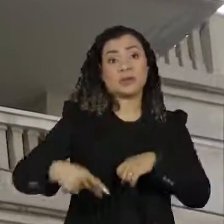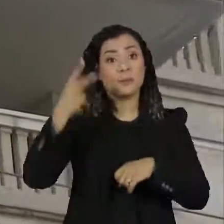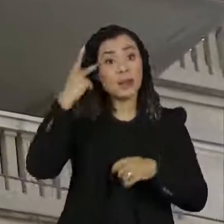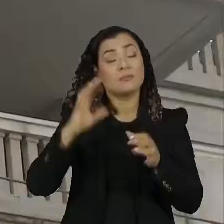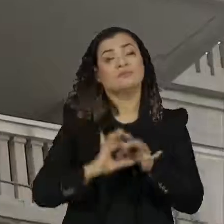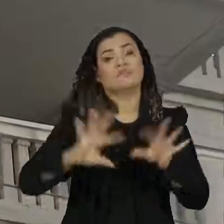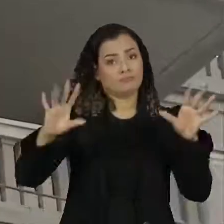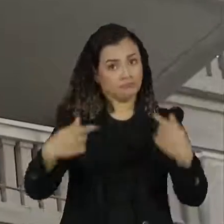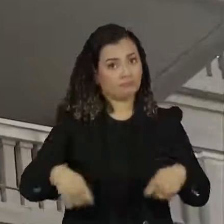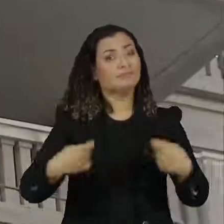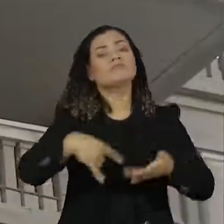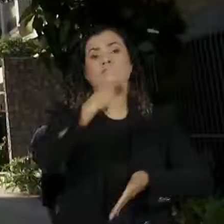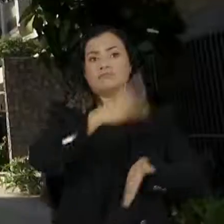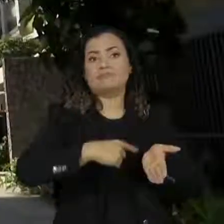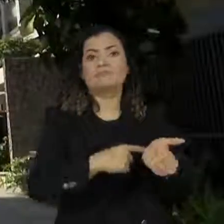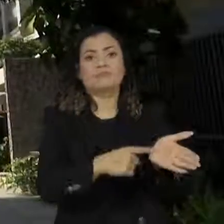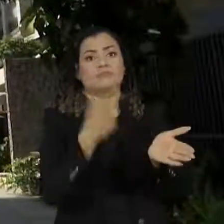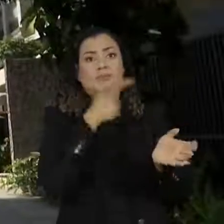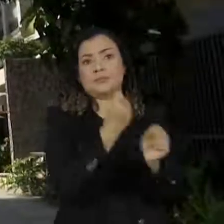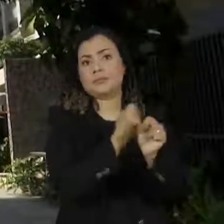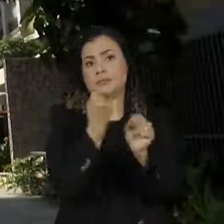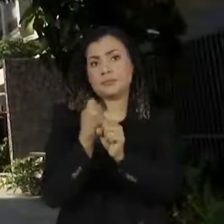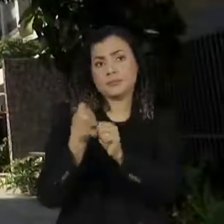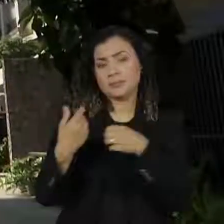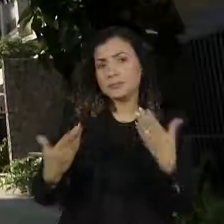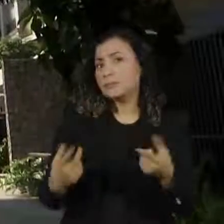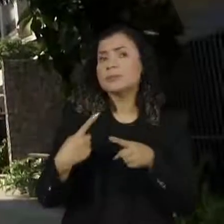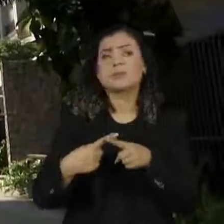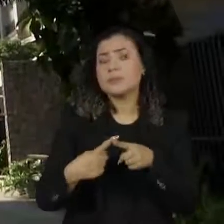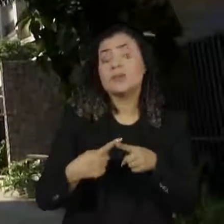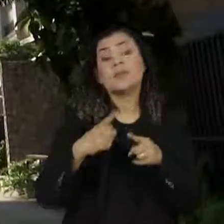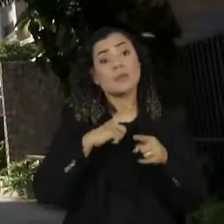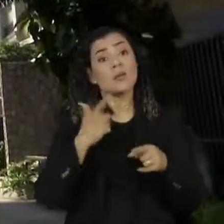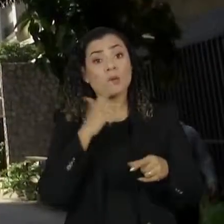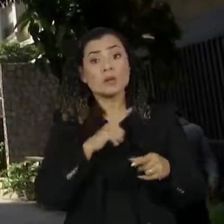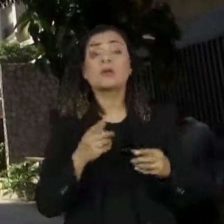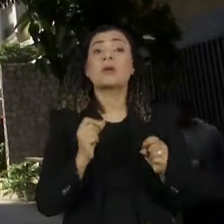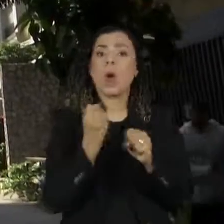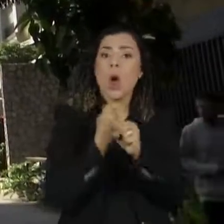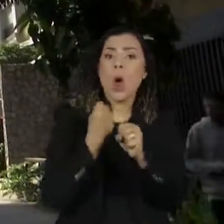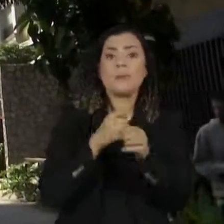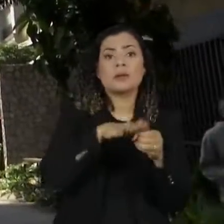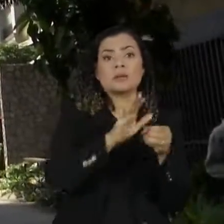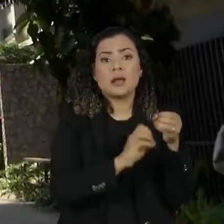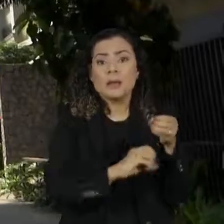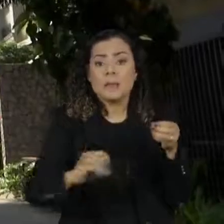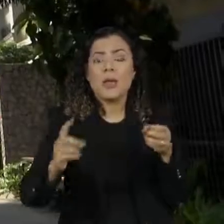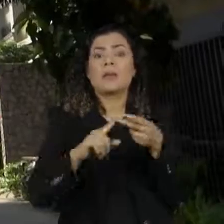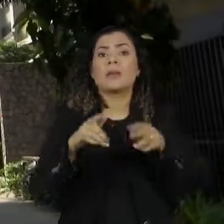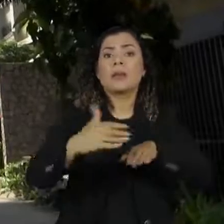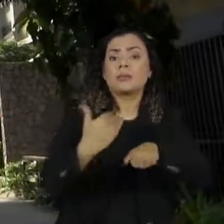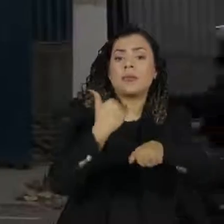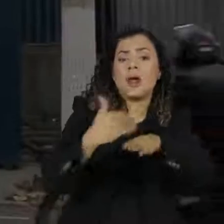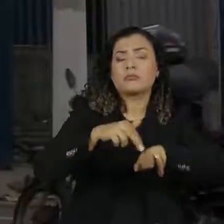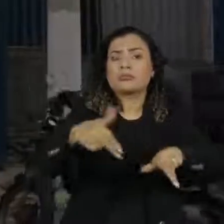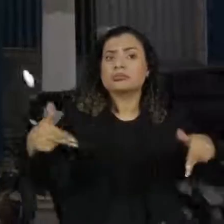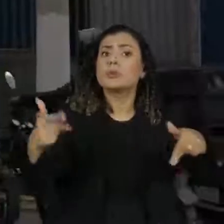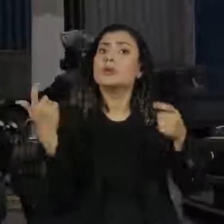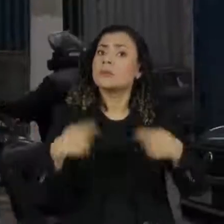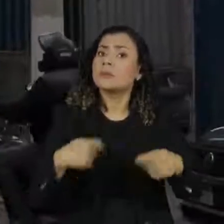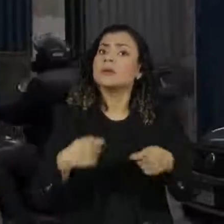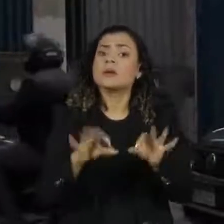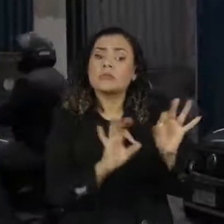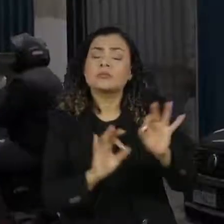autorizações específicas para ser erguida. Isso por conta das melhorias, como obras de saneamento e no trânsito, por exemplo, que